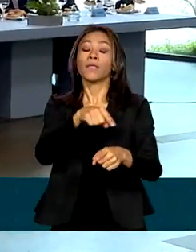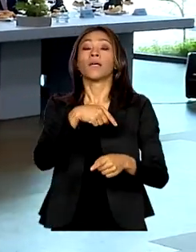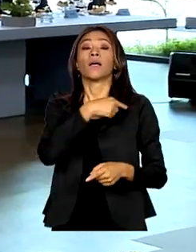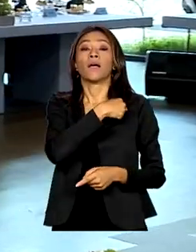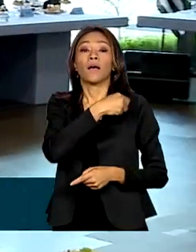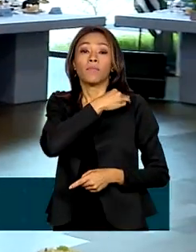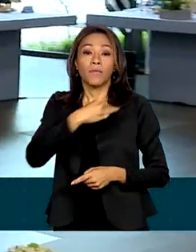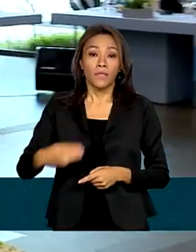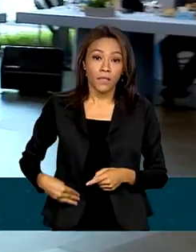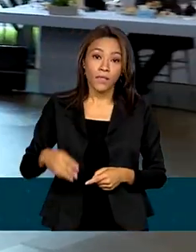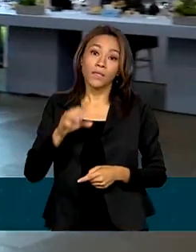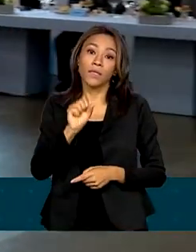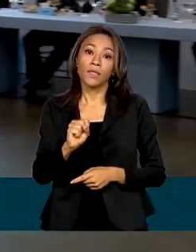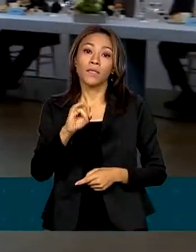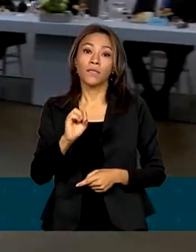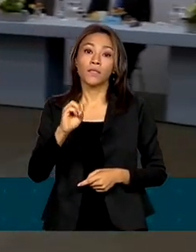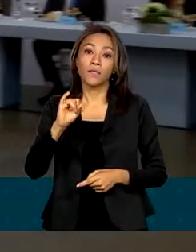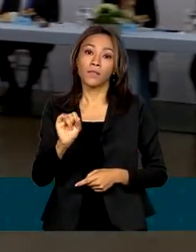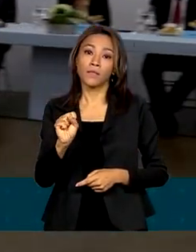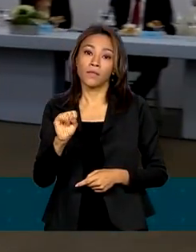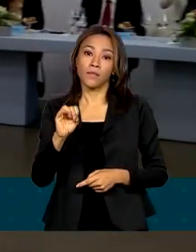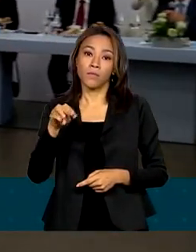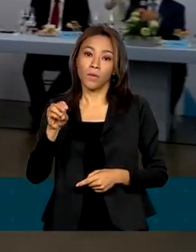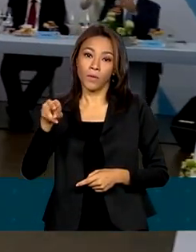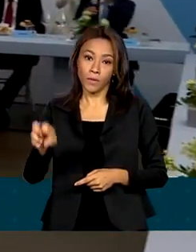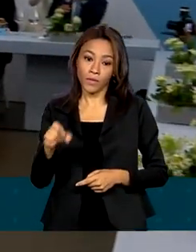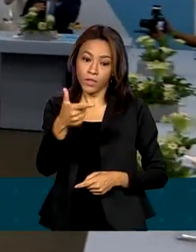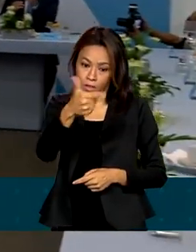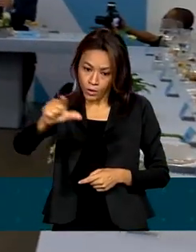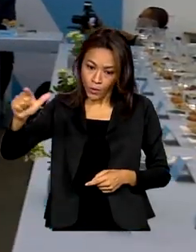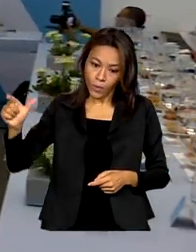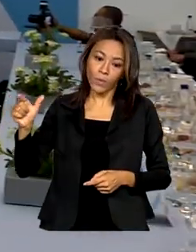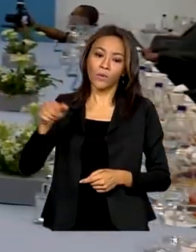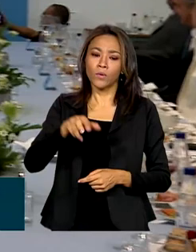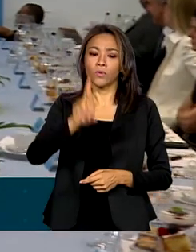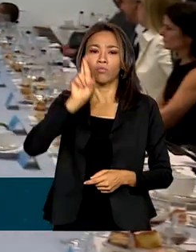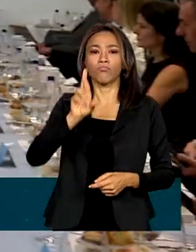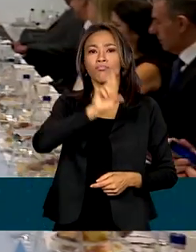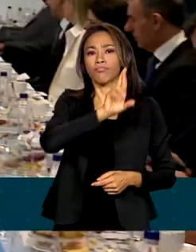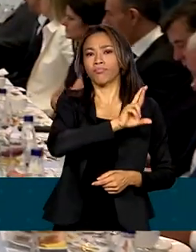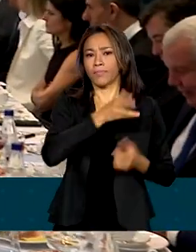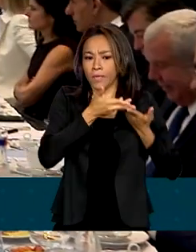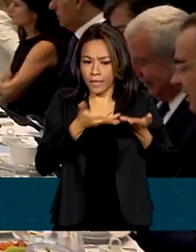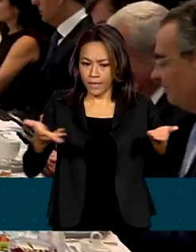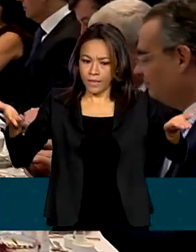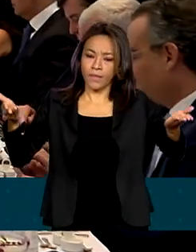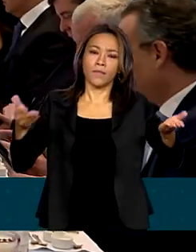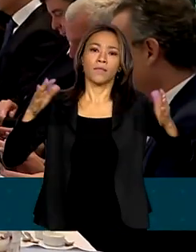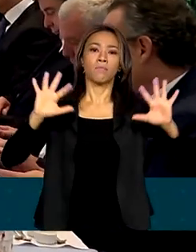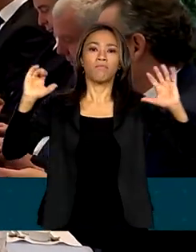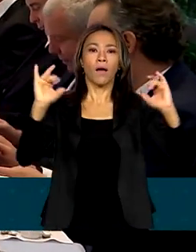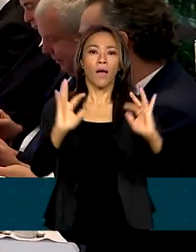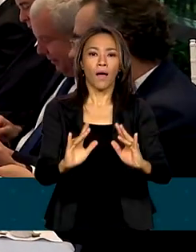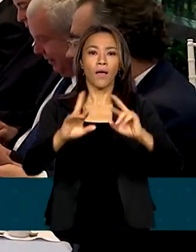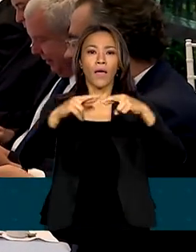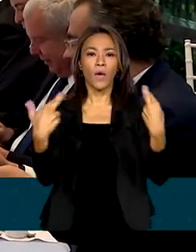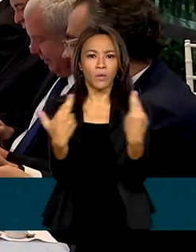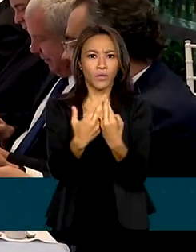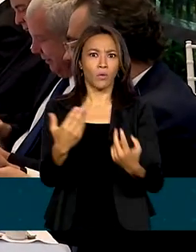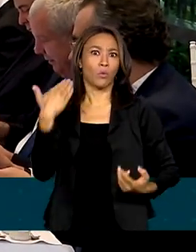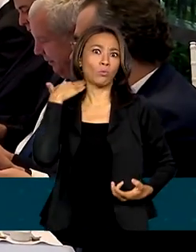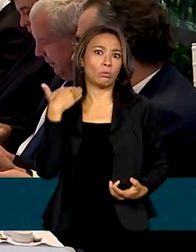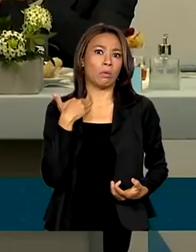Agricultura, Carlos Fávaro e da Gestão e Inovação Pública, Esther Dueck, participaram da reunião com os maiores